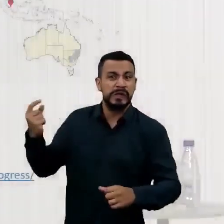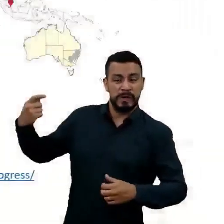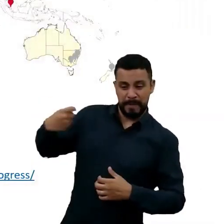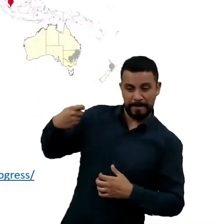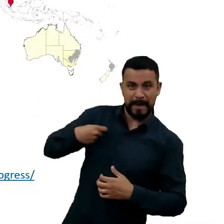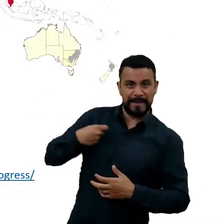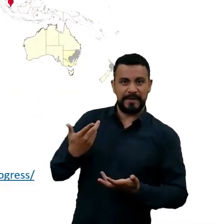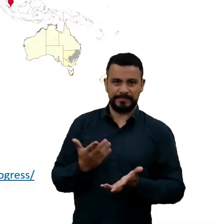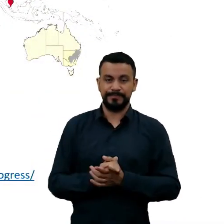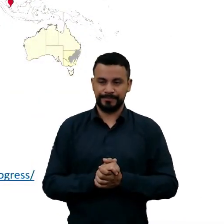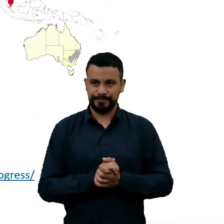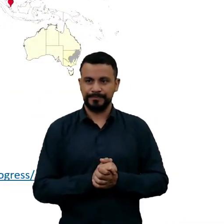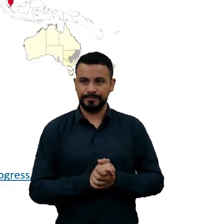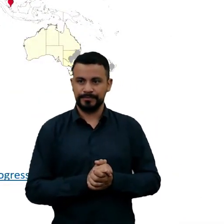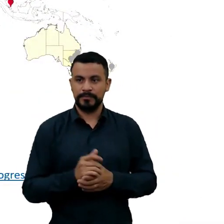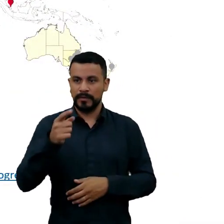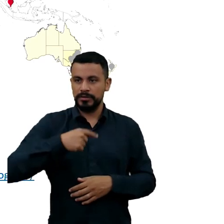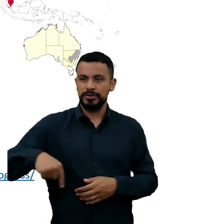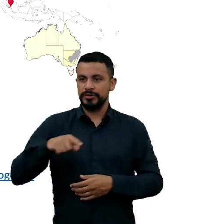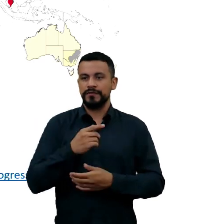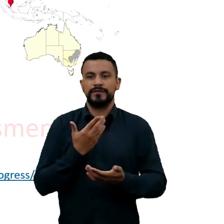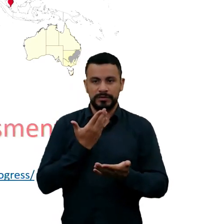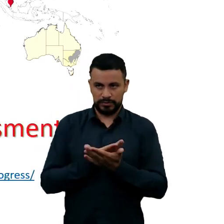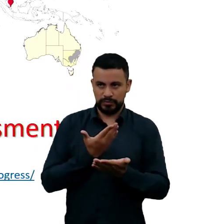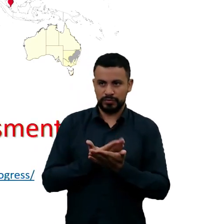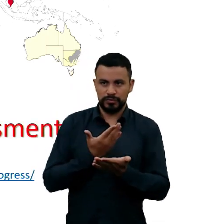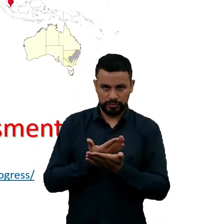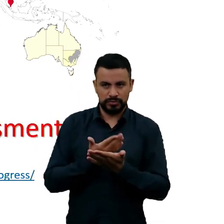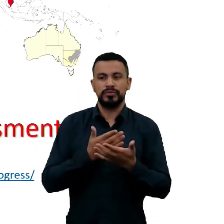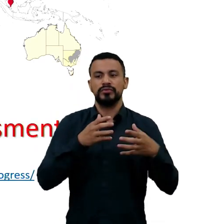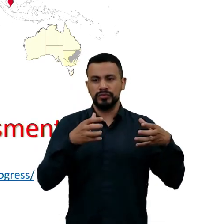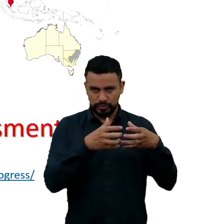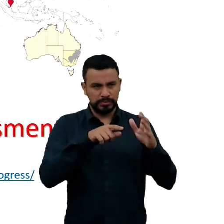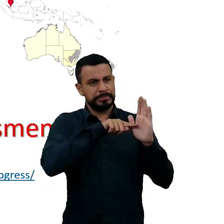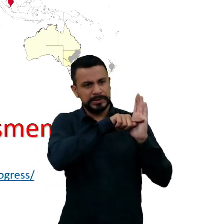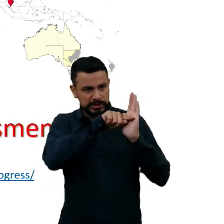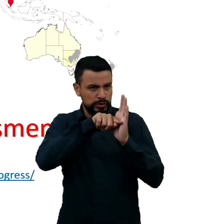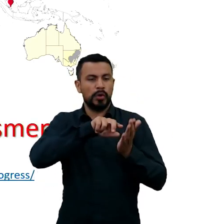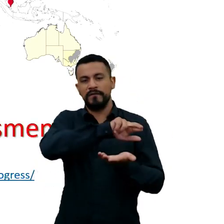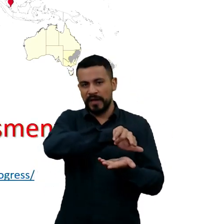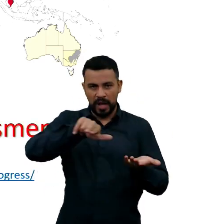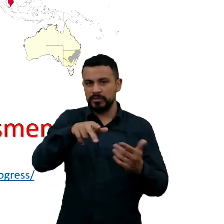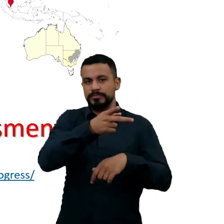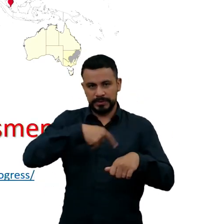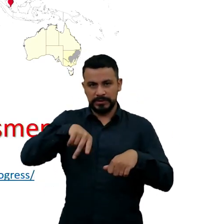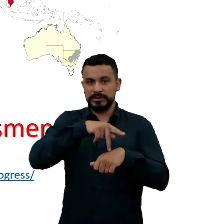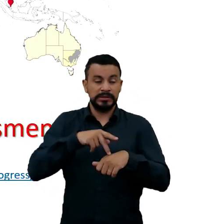nós fizemos um estudo com Brookings, analisamos vários países que vocês podem ver e nenhum deles